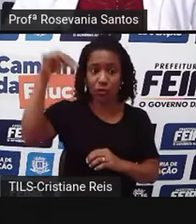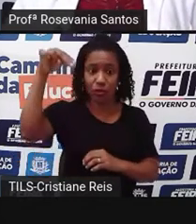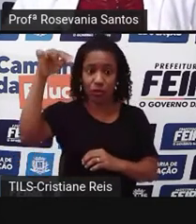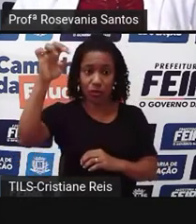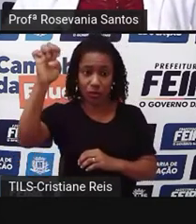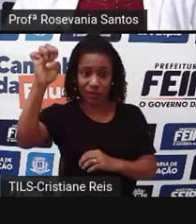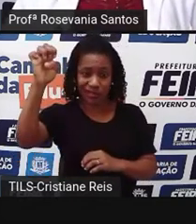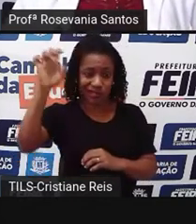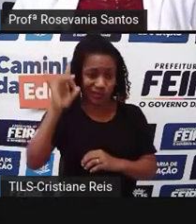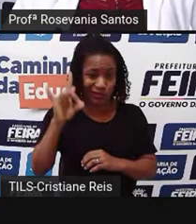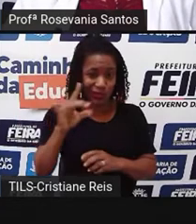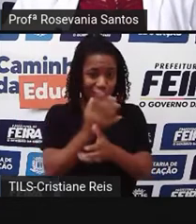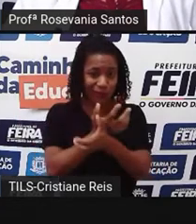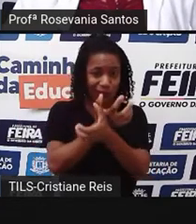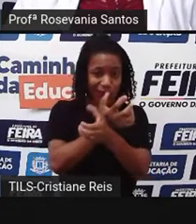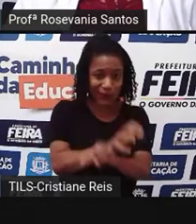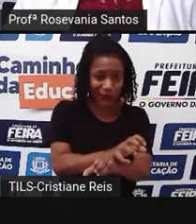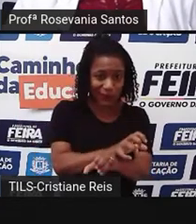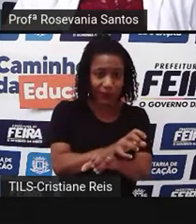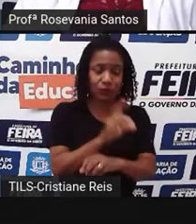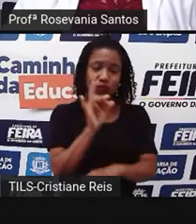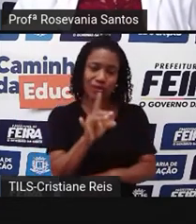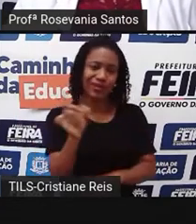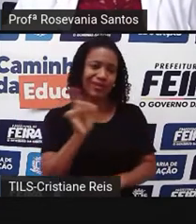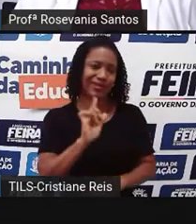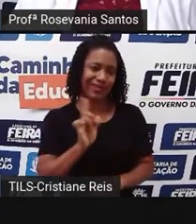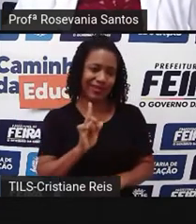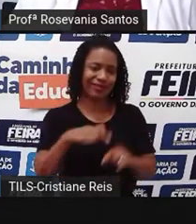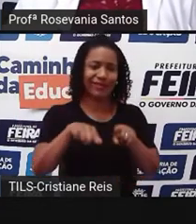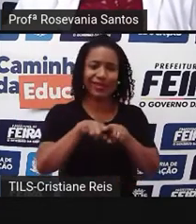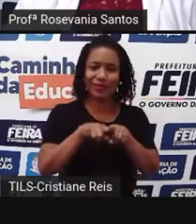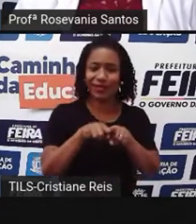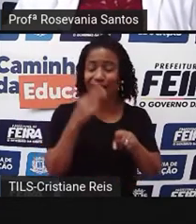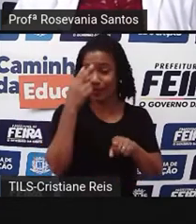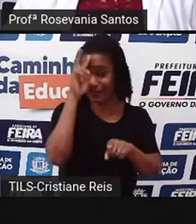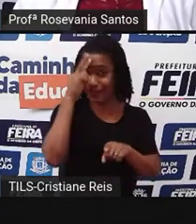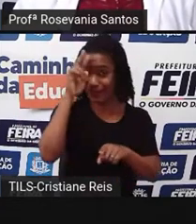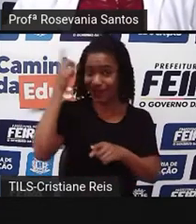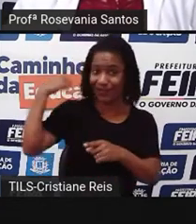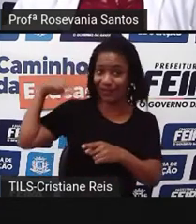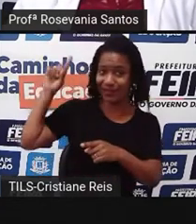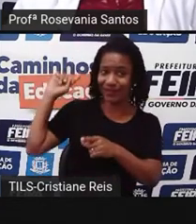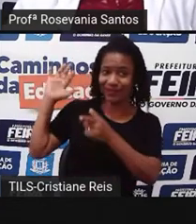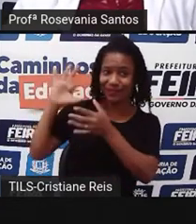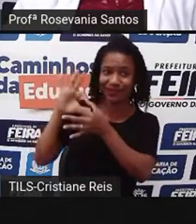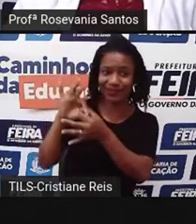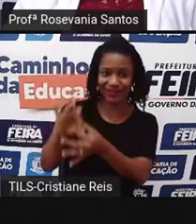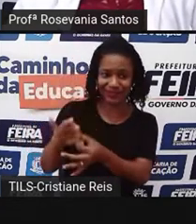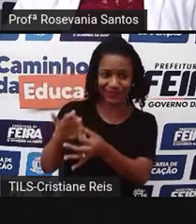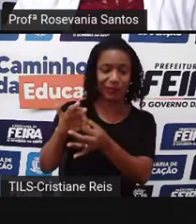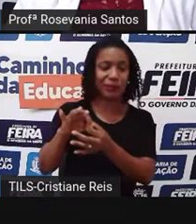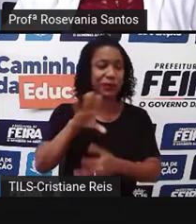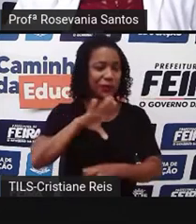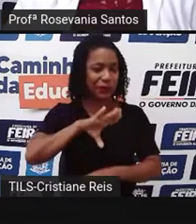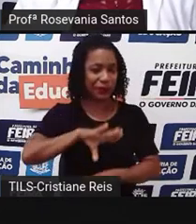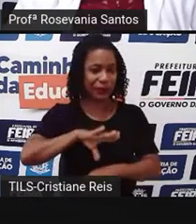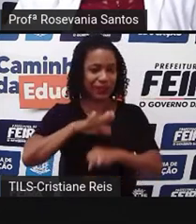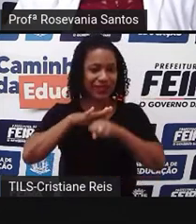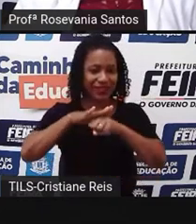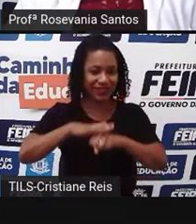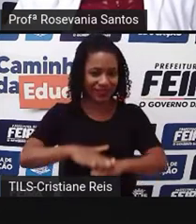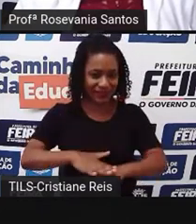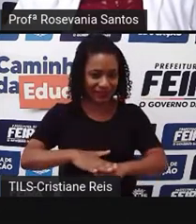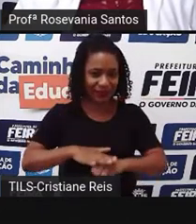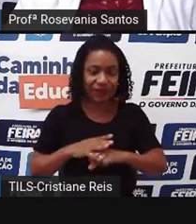mas a gente tem também os aspectos históricos da colonização, como eu citei. Aqui também tem a ver com o próprio processo, né?